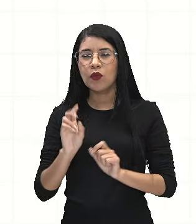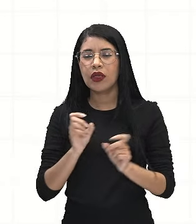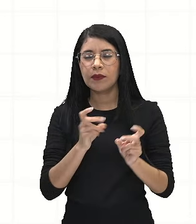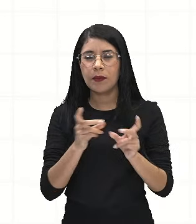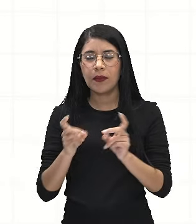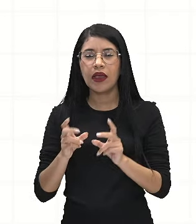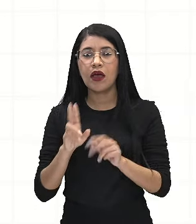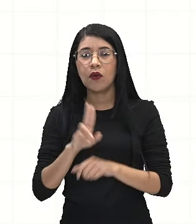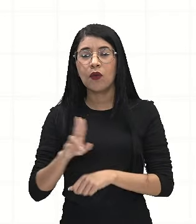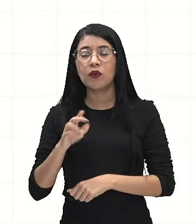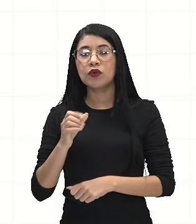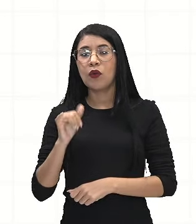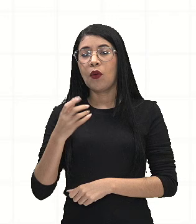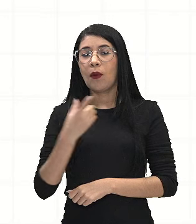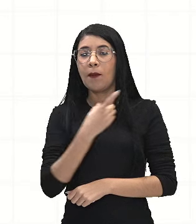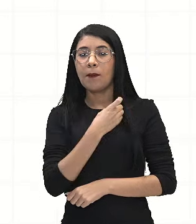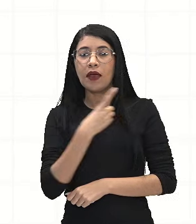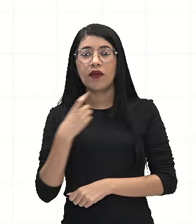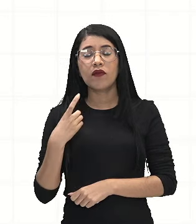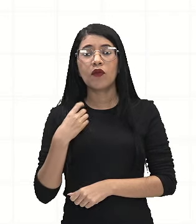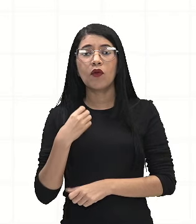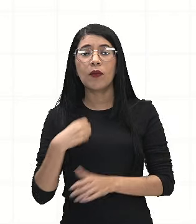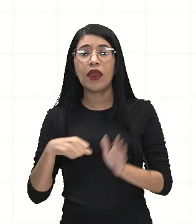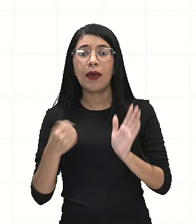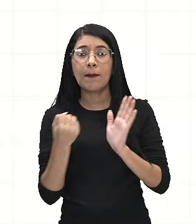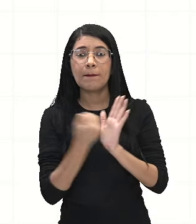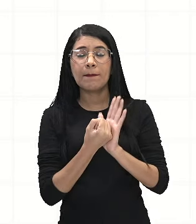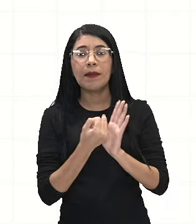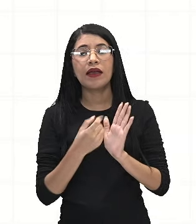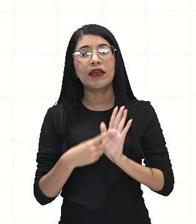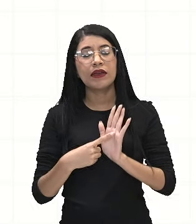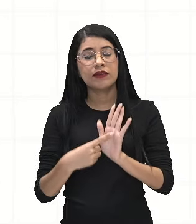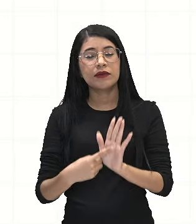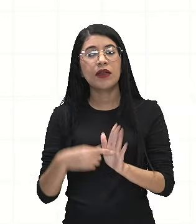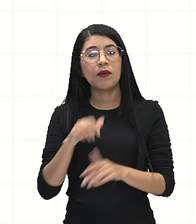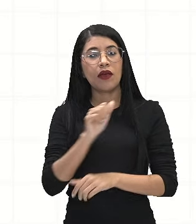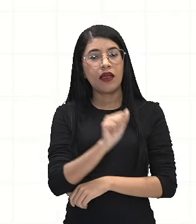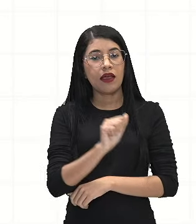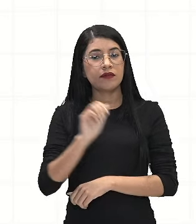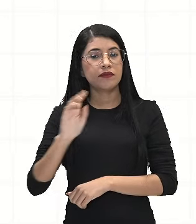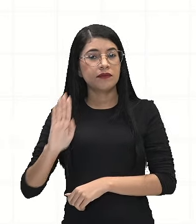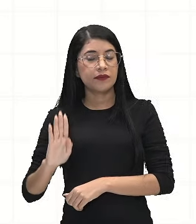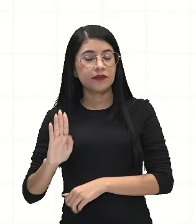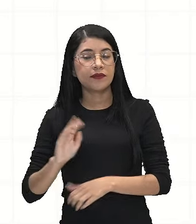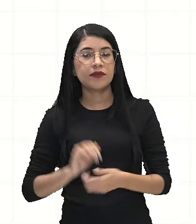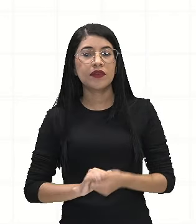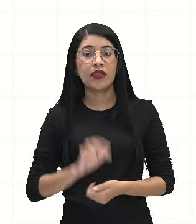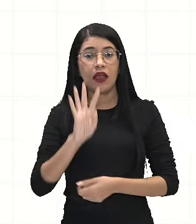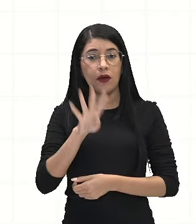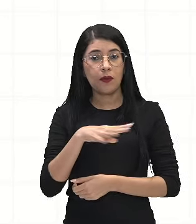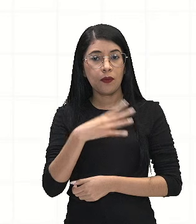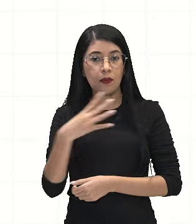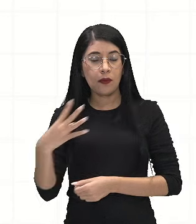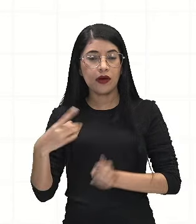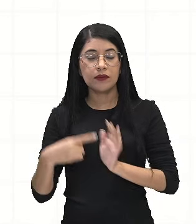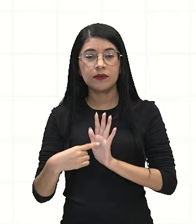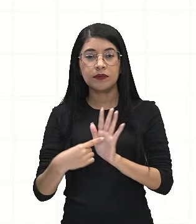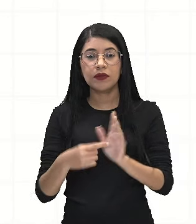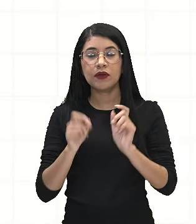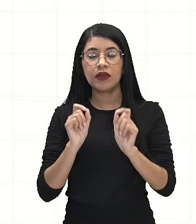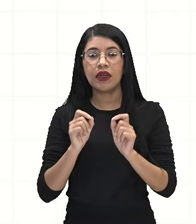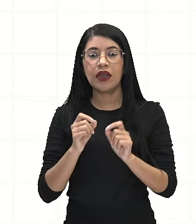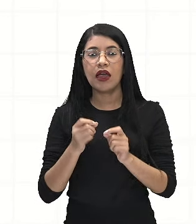perfumes cujas marcas representaremos por A e B. O quadro a seguir mostra os